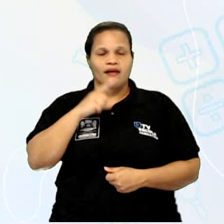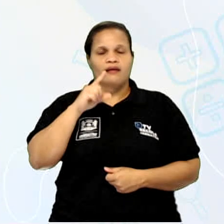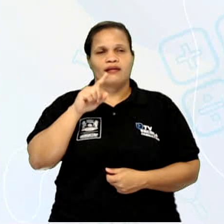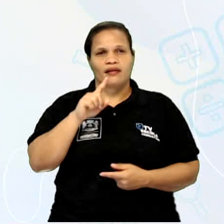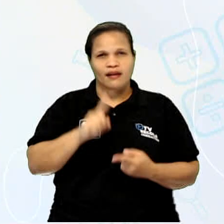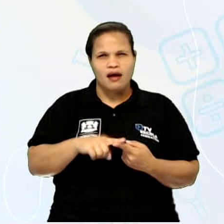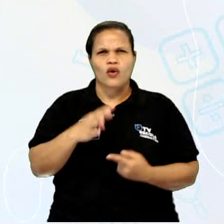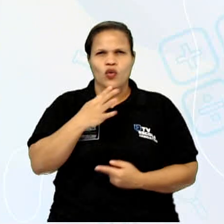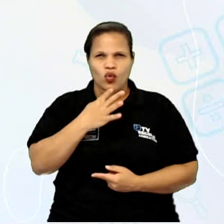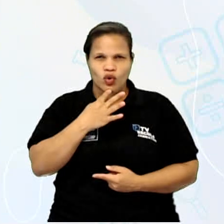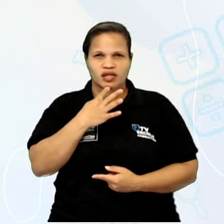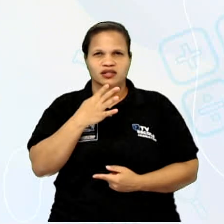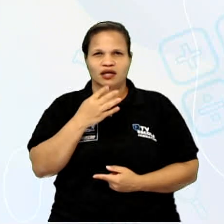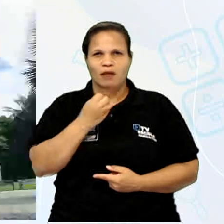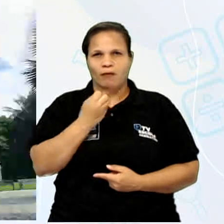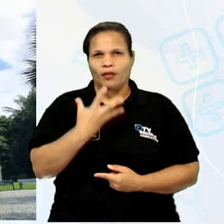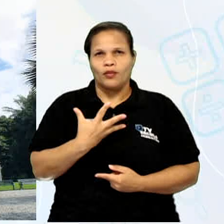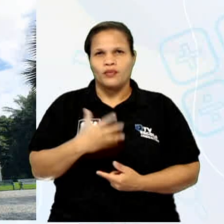conhecer depois da pandemia.